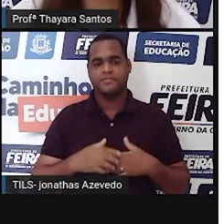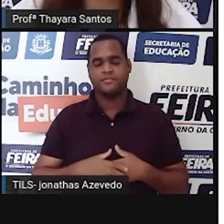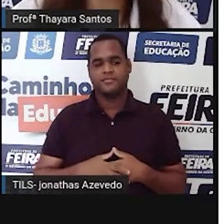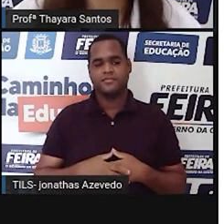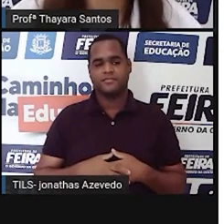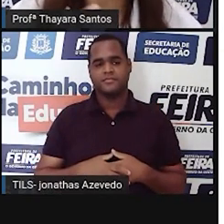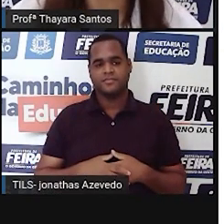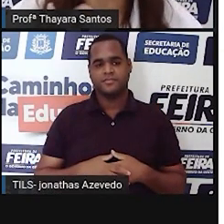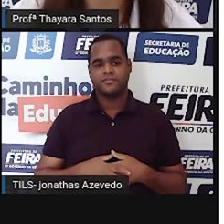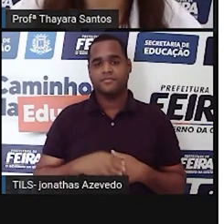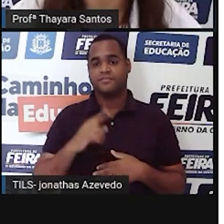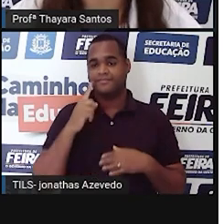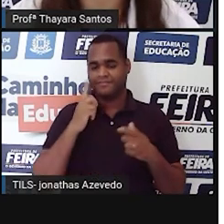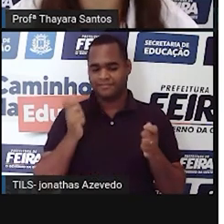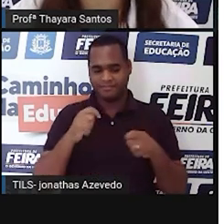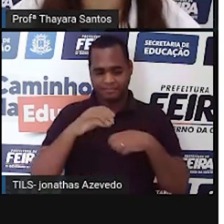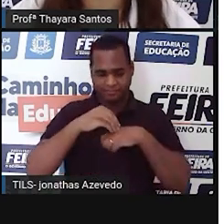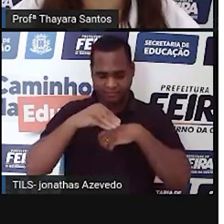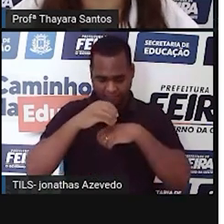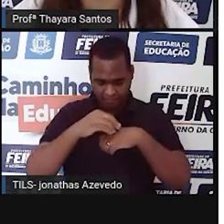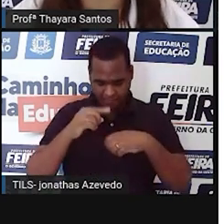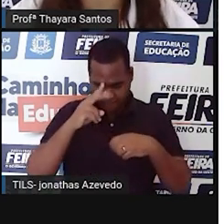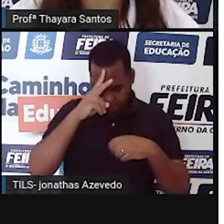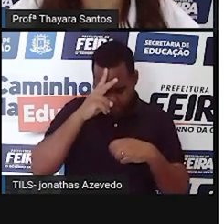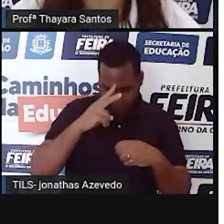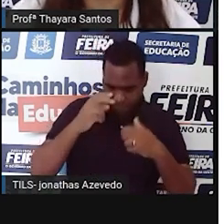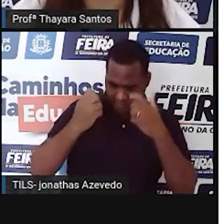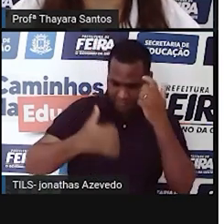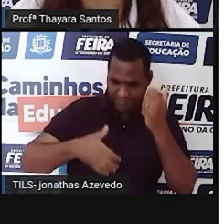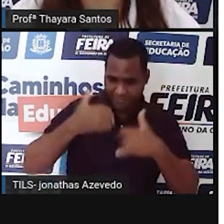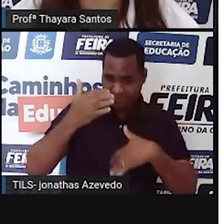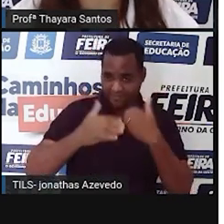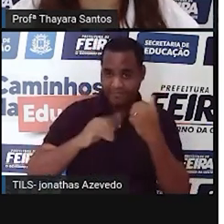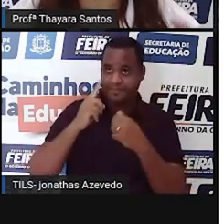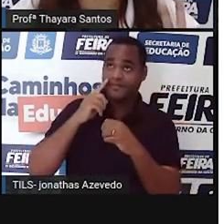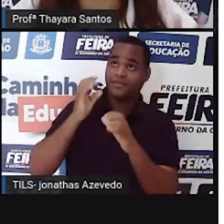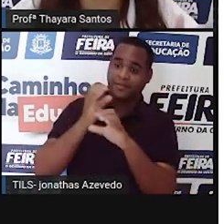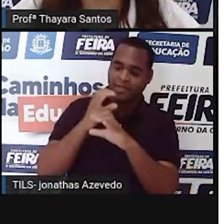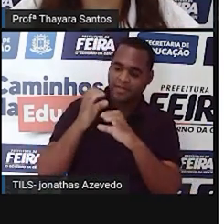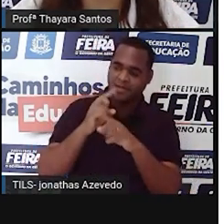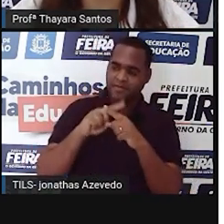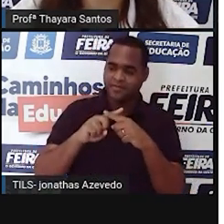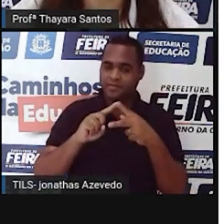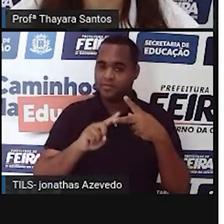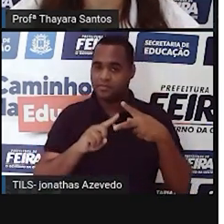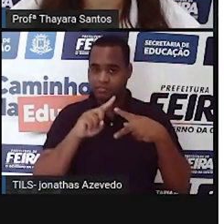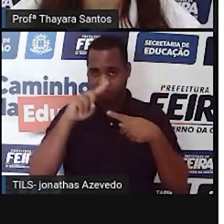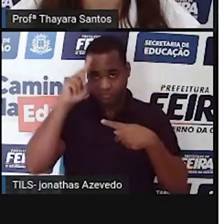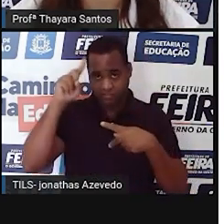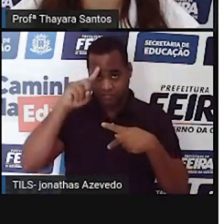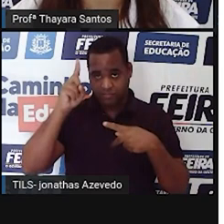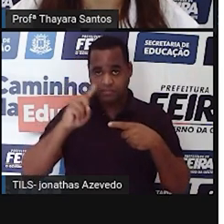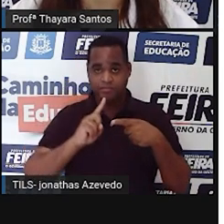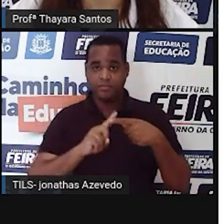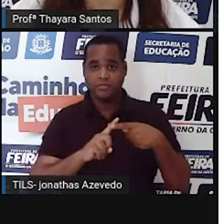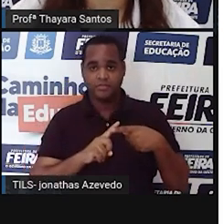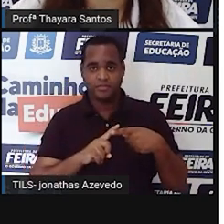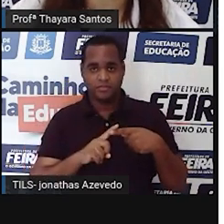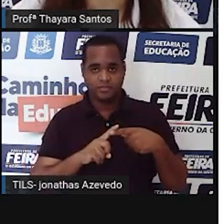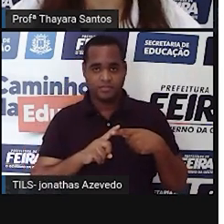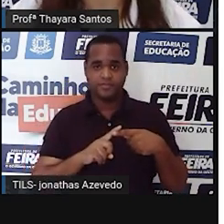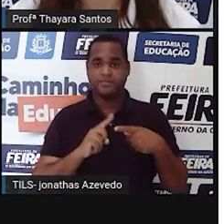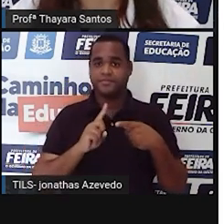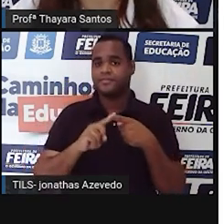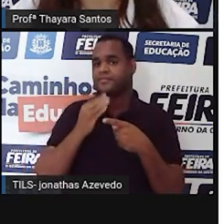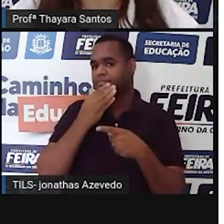justamente por isso eu trouxe um pouquinho dessa história aí do microscópio. O microscópio foi inventado por duas pessoas, né? Foi Zacarias